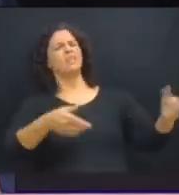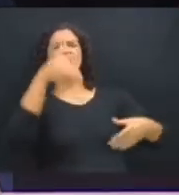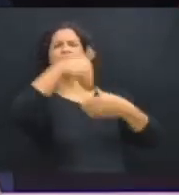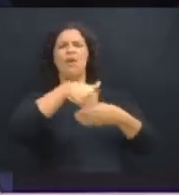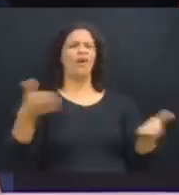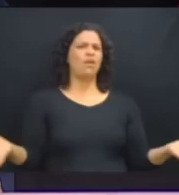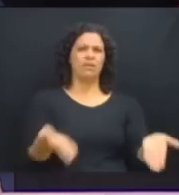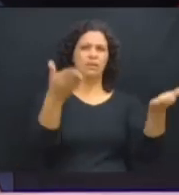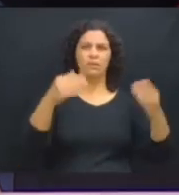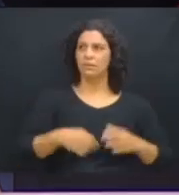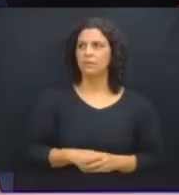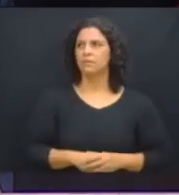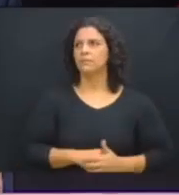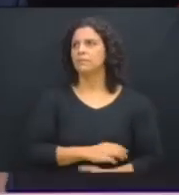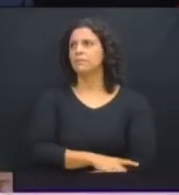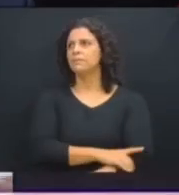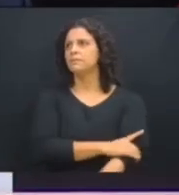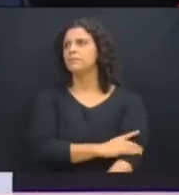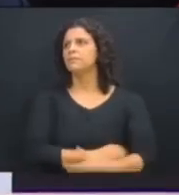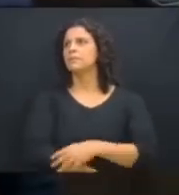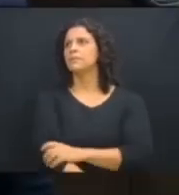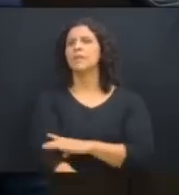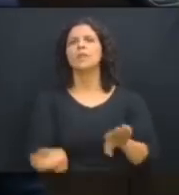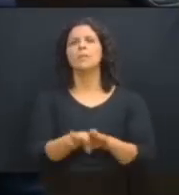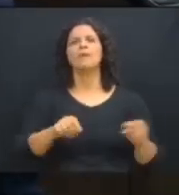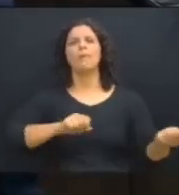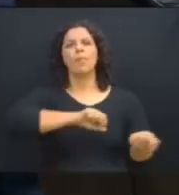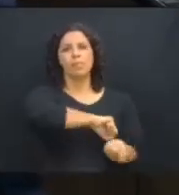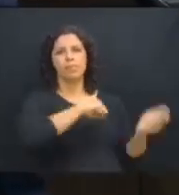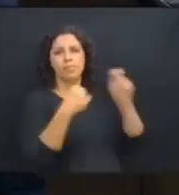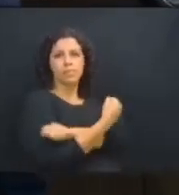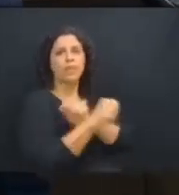votar. Me dá o tatame, presidente.